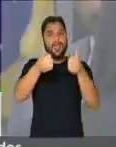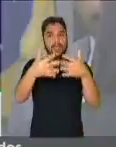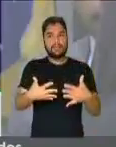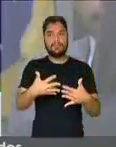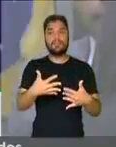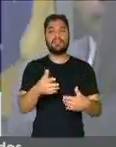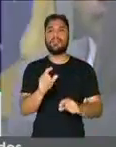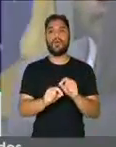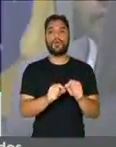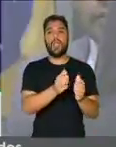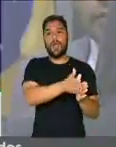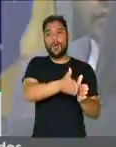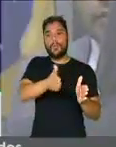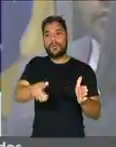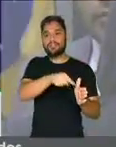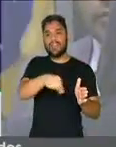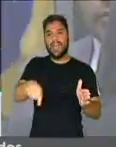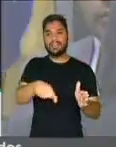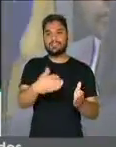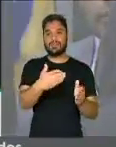o transporte, que ela é autora.